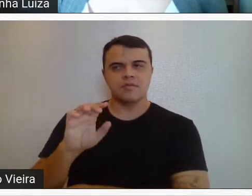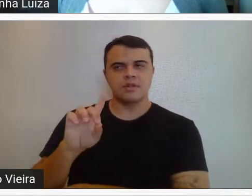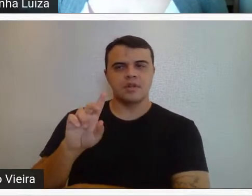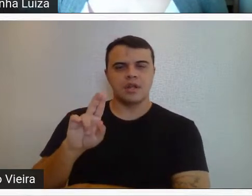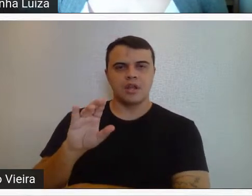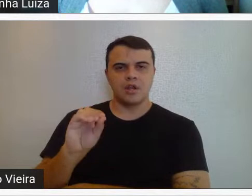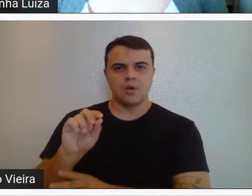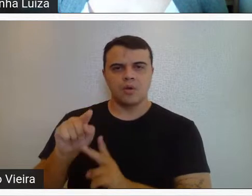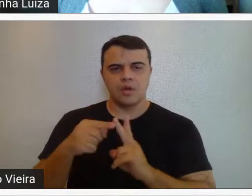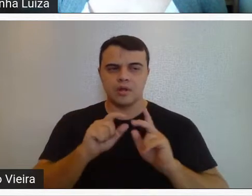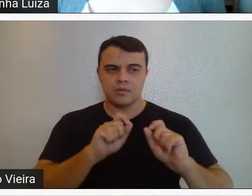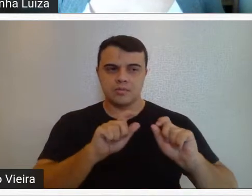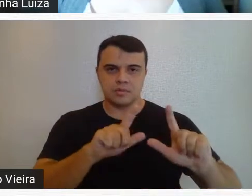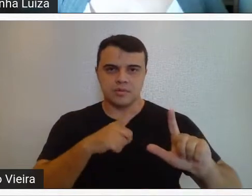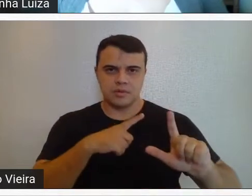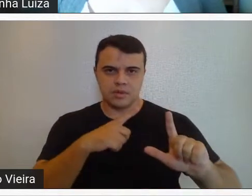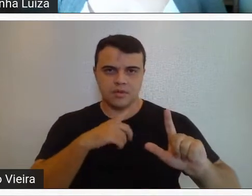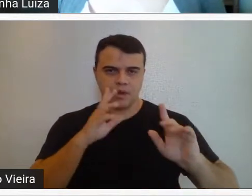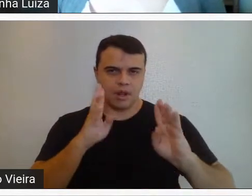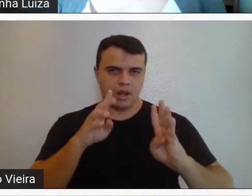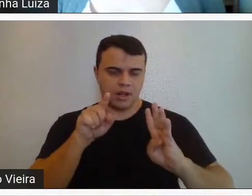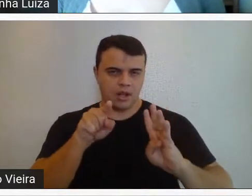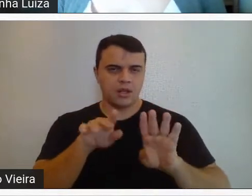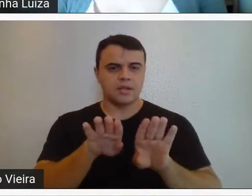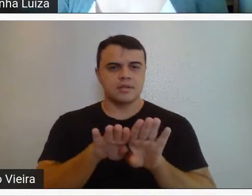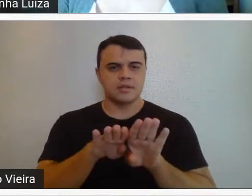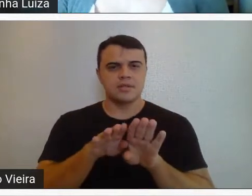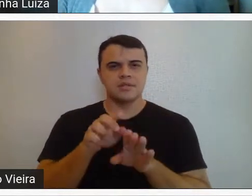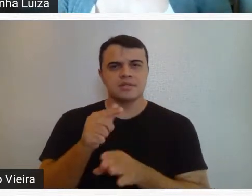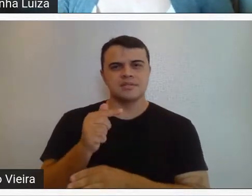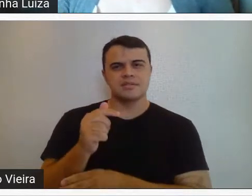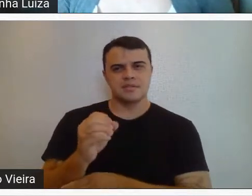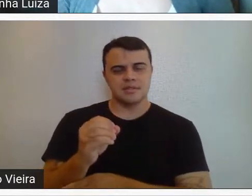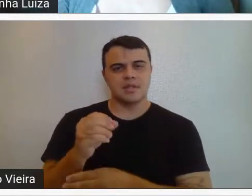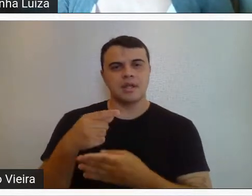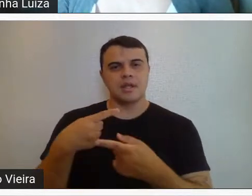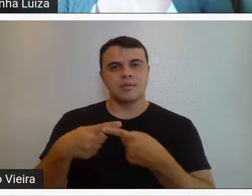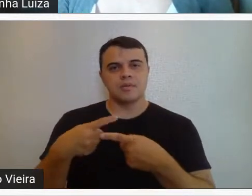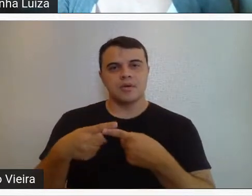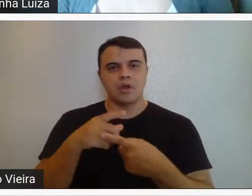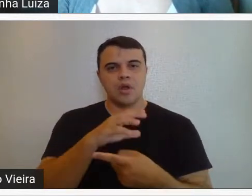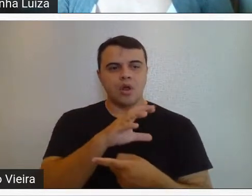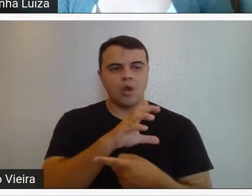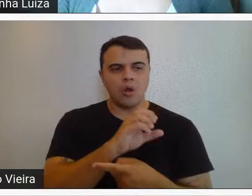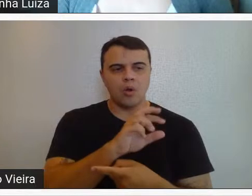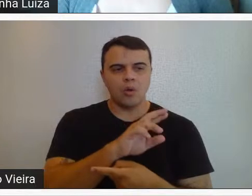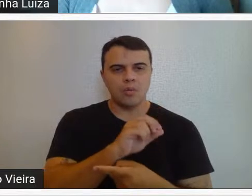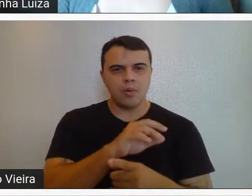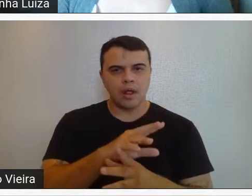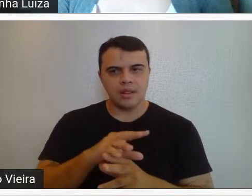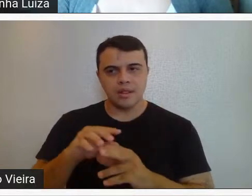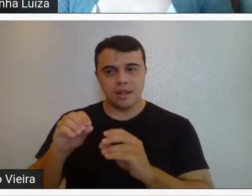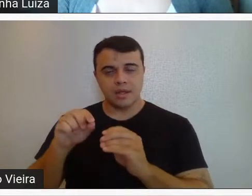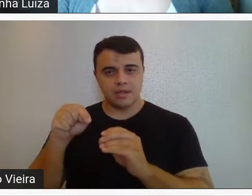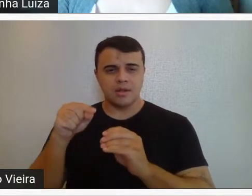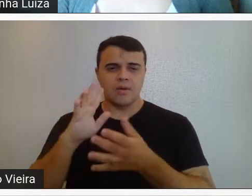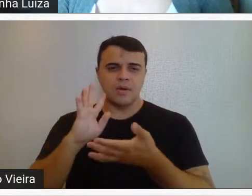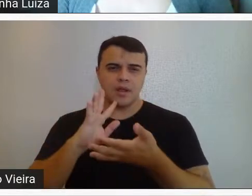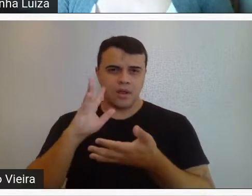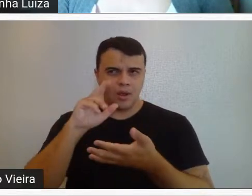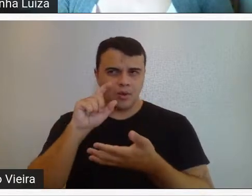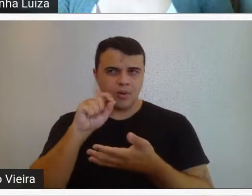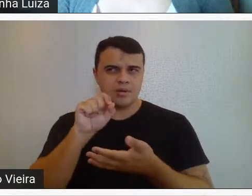da exposição que houve no Palácio em 70, do Corpo à Terra. Então, eu acho que sim. Eu acho que